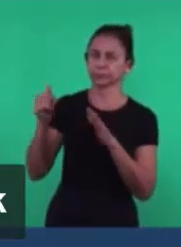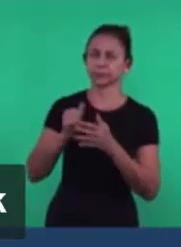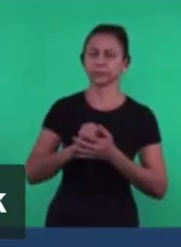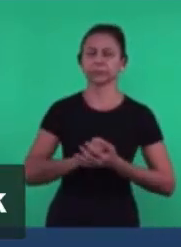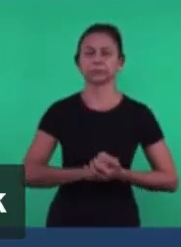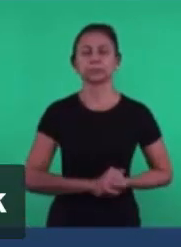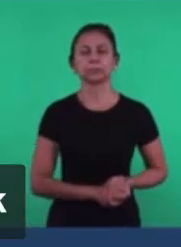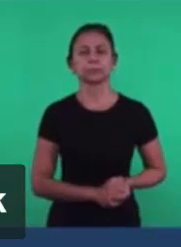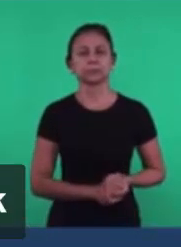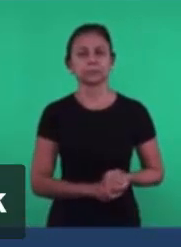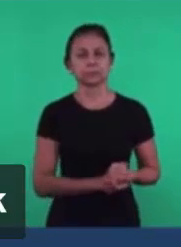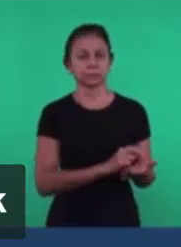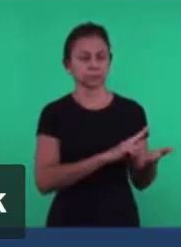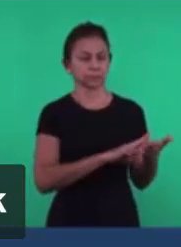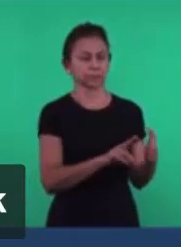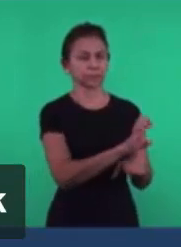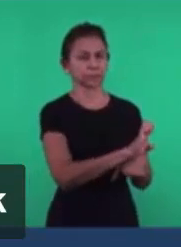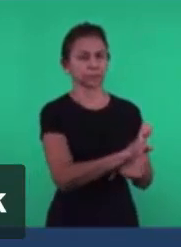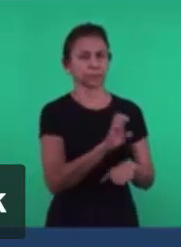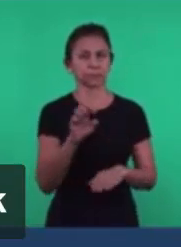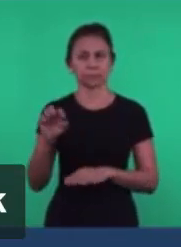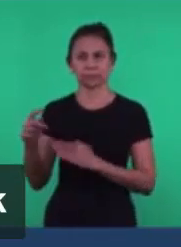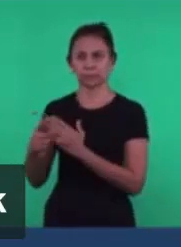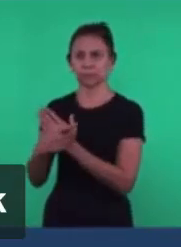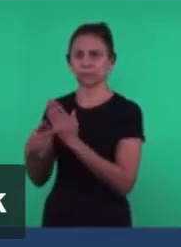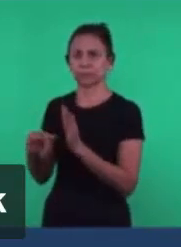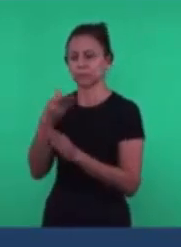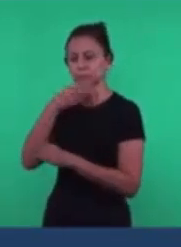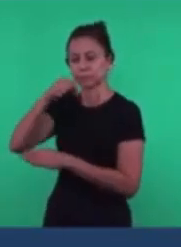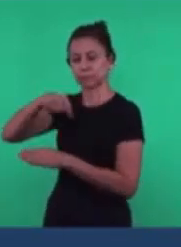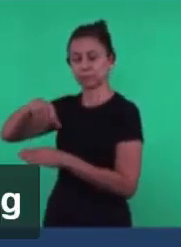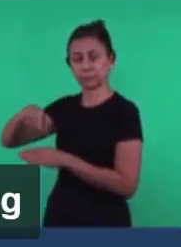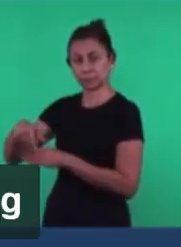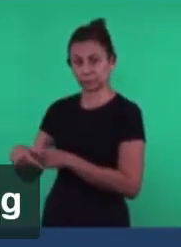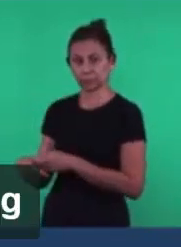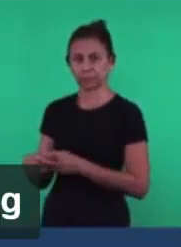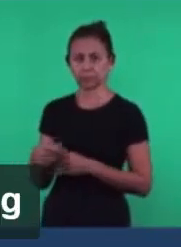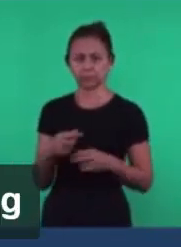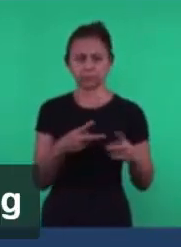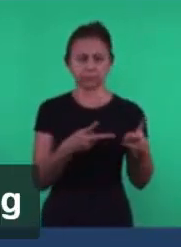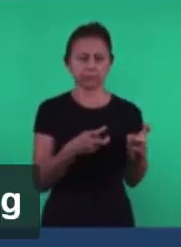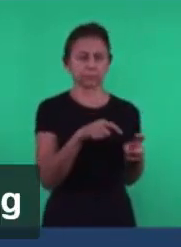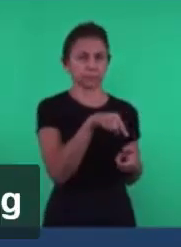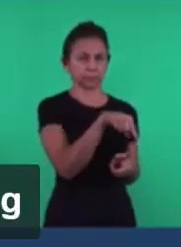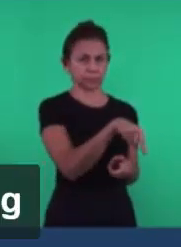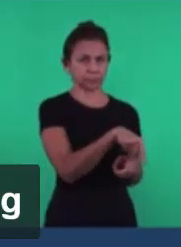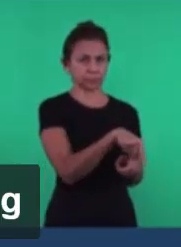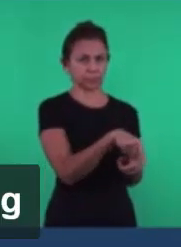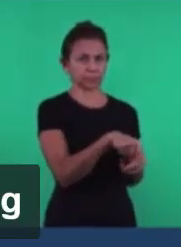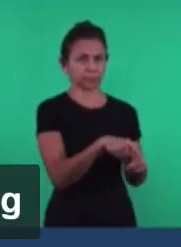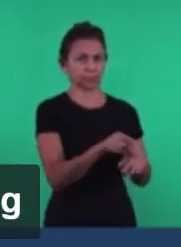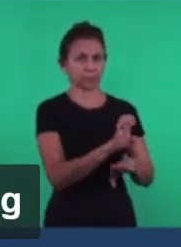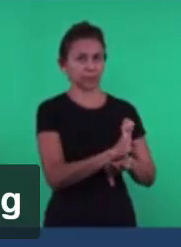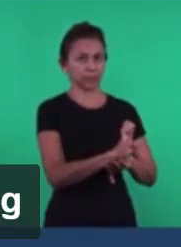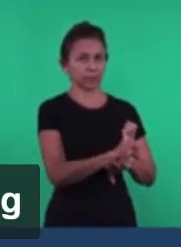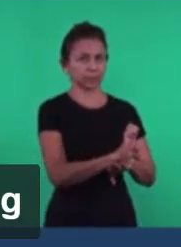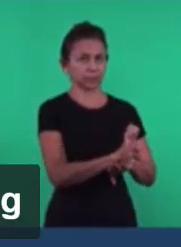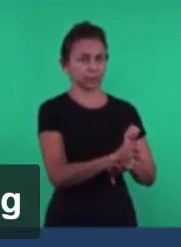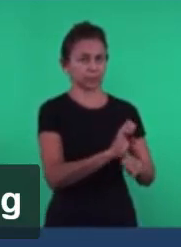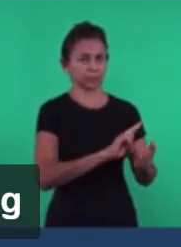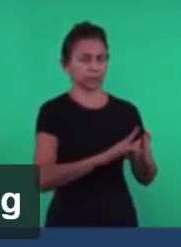carta E a parábola Do semeador Veja só A carta A igreja Está